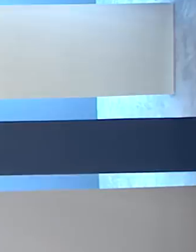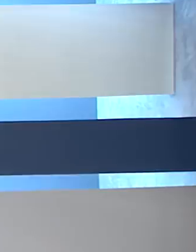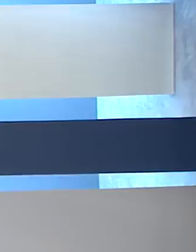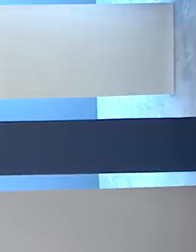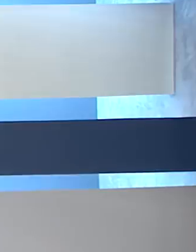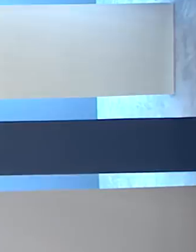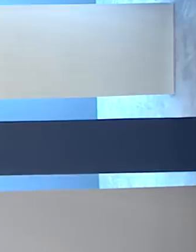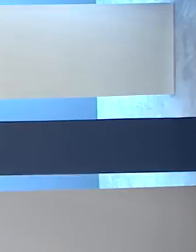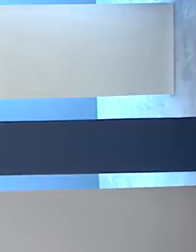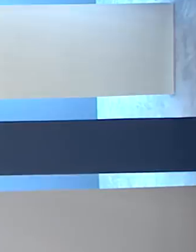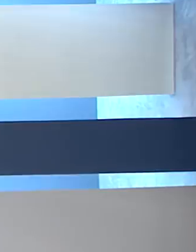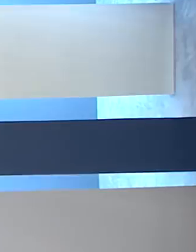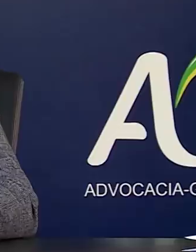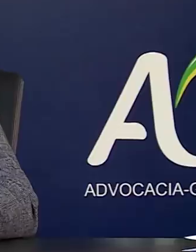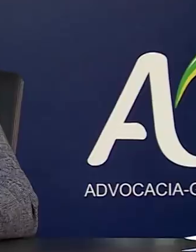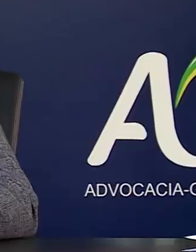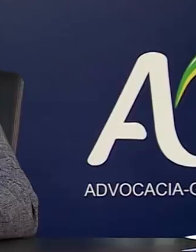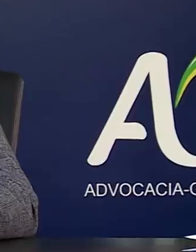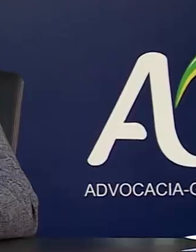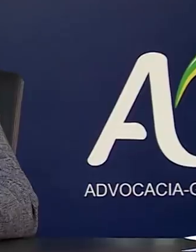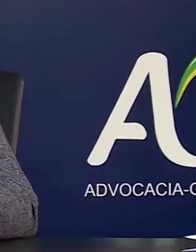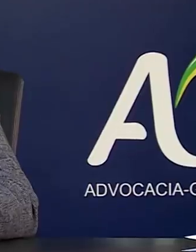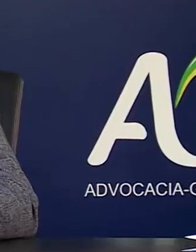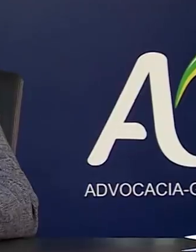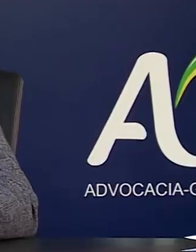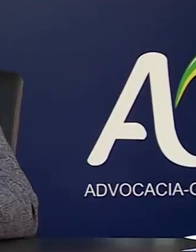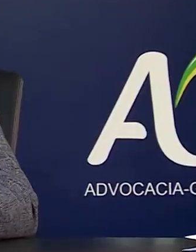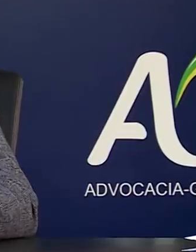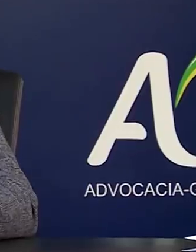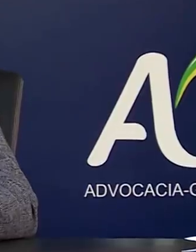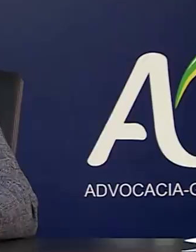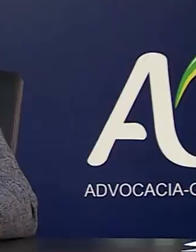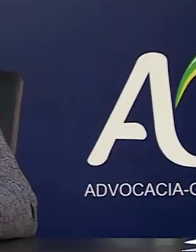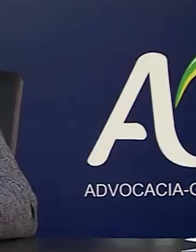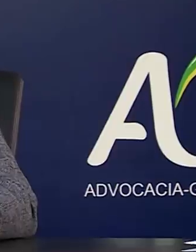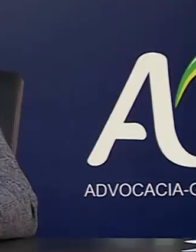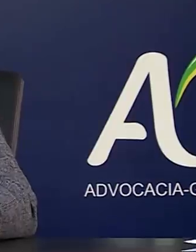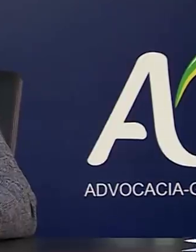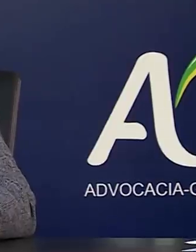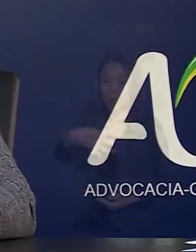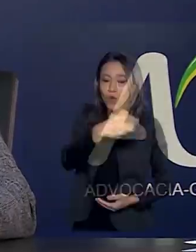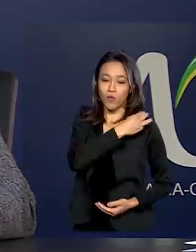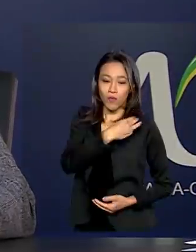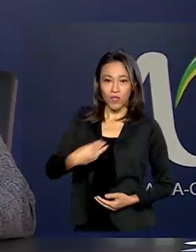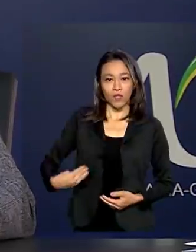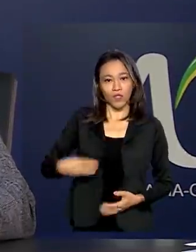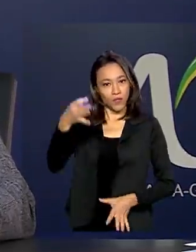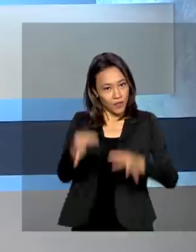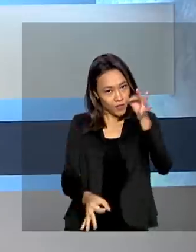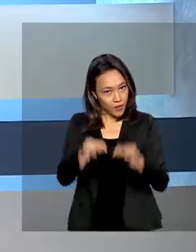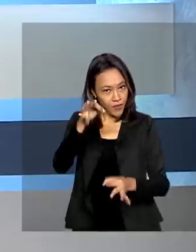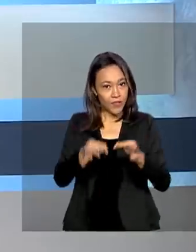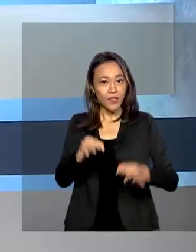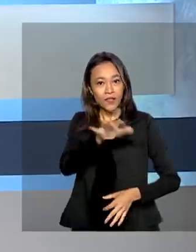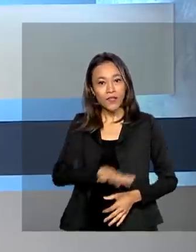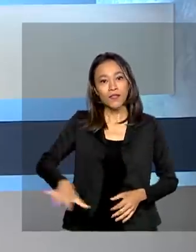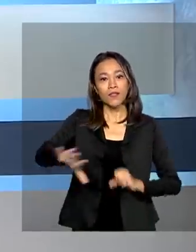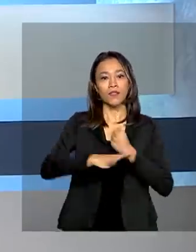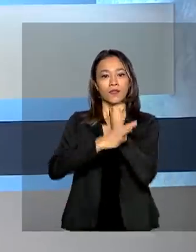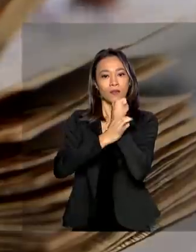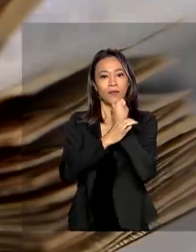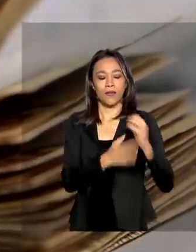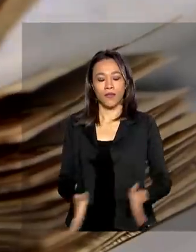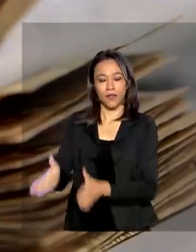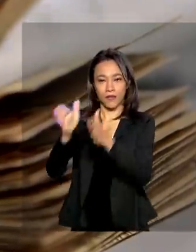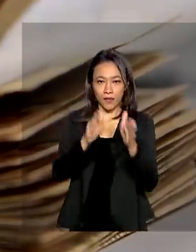Olá, bom dia. André Luiz Mendonça é o novo ministro da Justiça e Segurança Pública. Mais 5